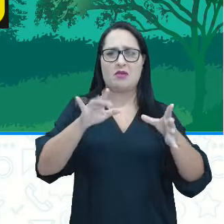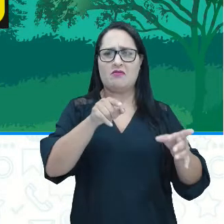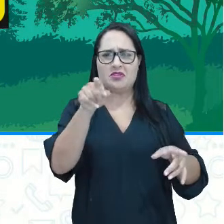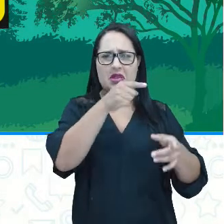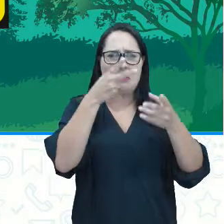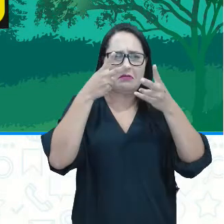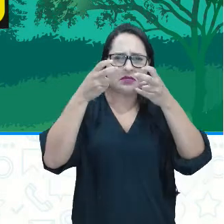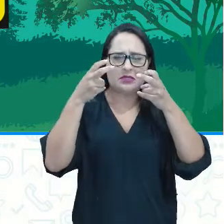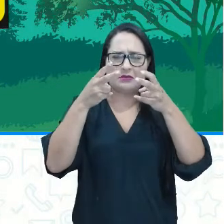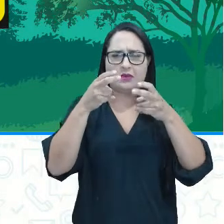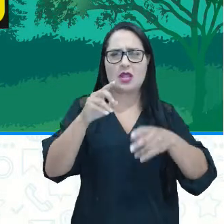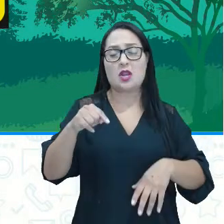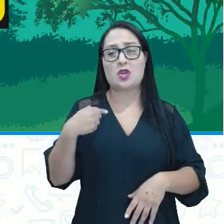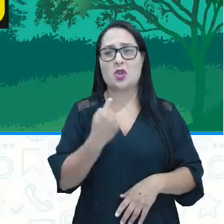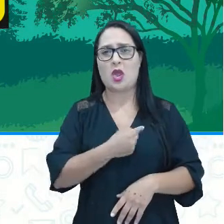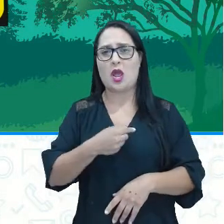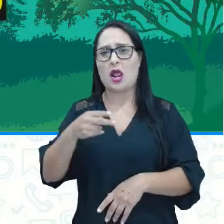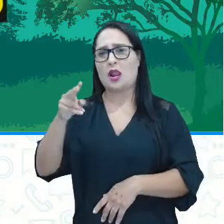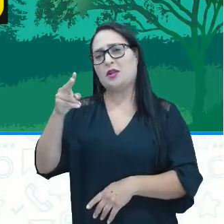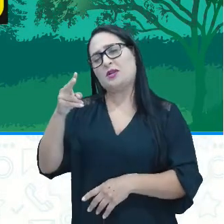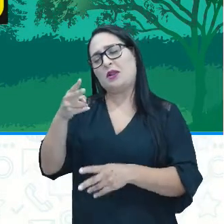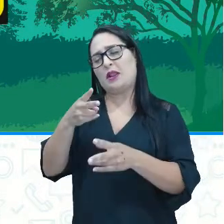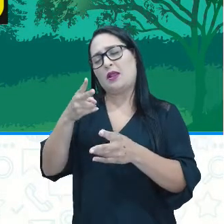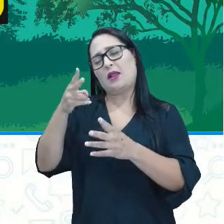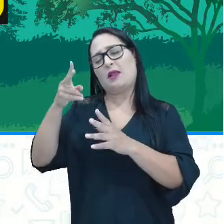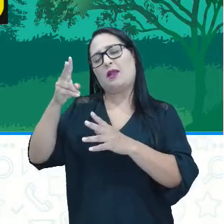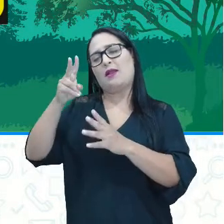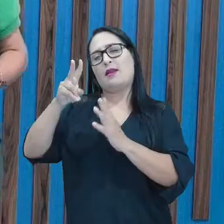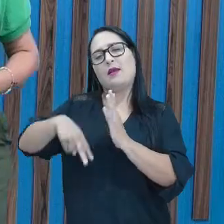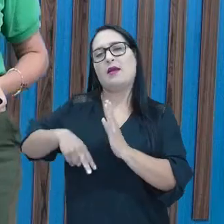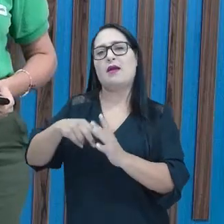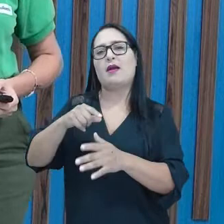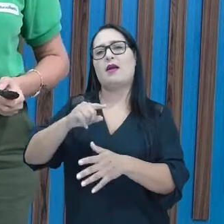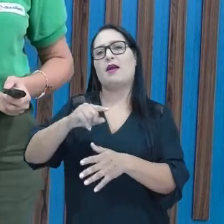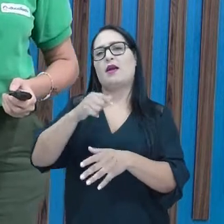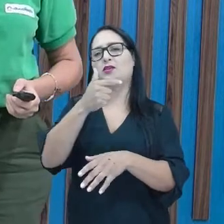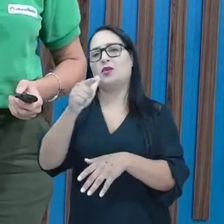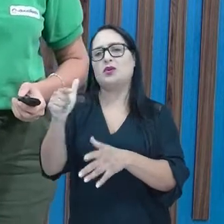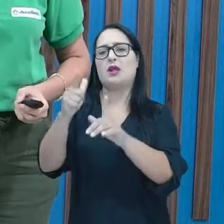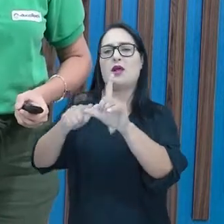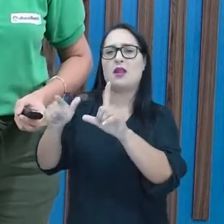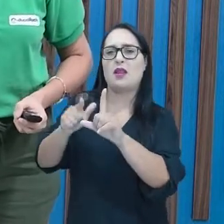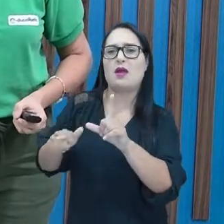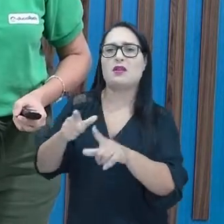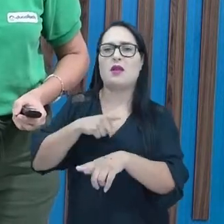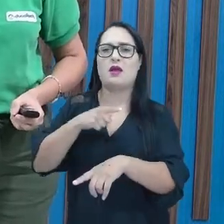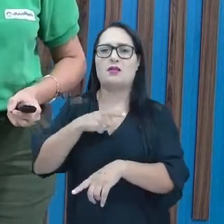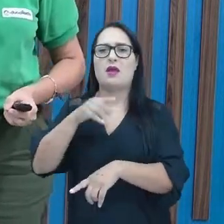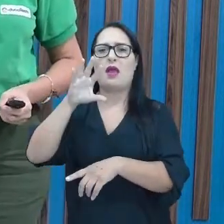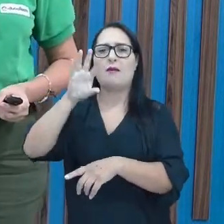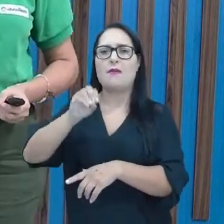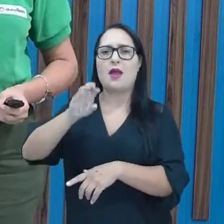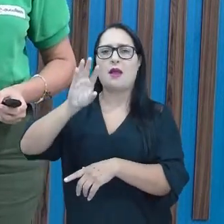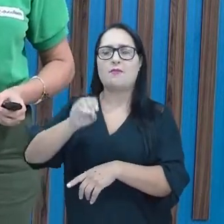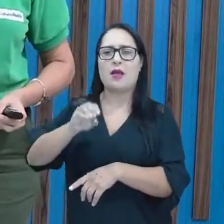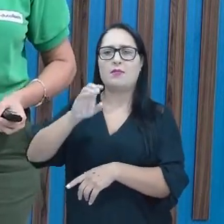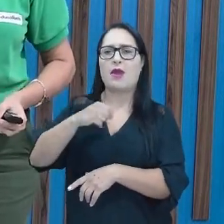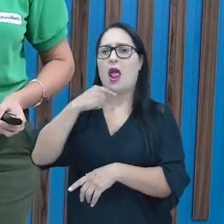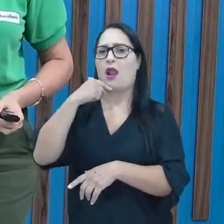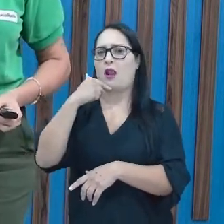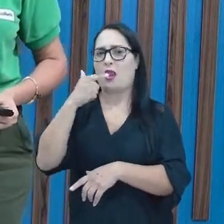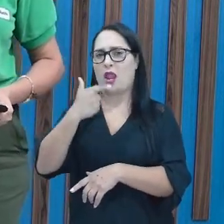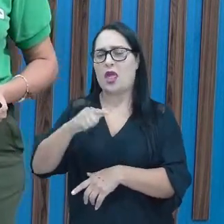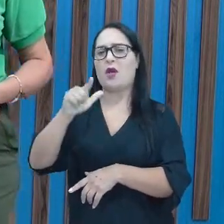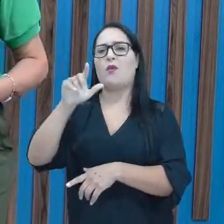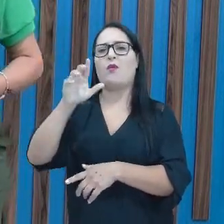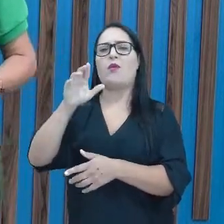Quando lemos as consoantes, nossa língua se movimenta, nossos lábios podem se tocar, nossos dentes